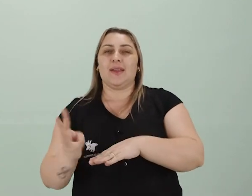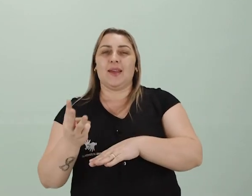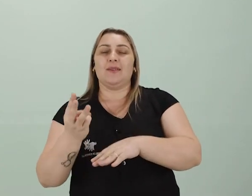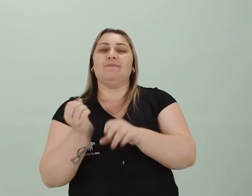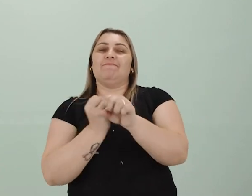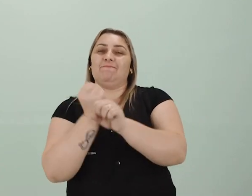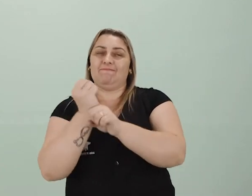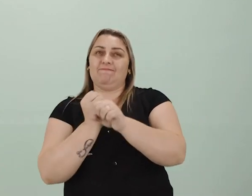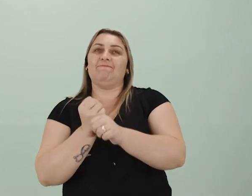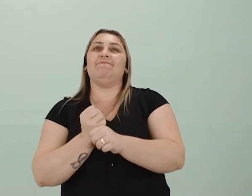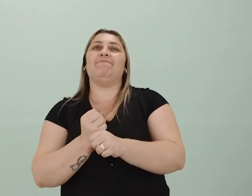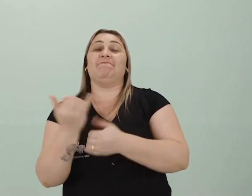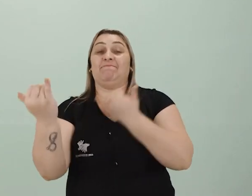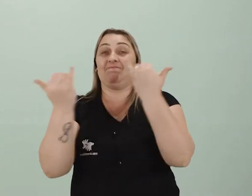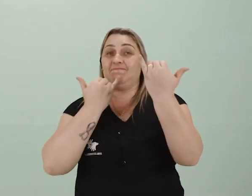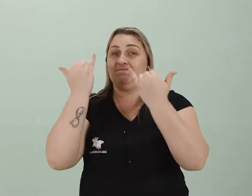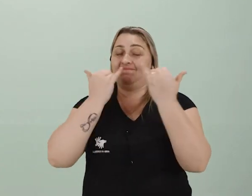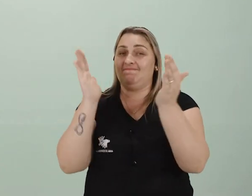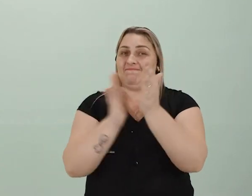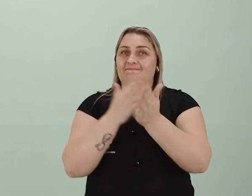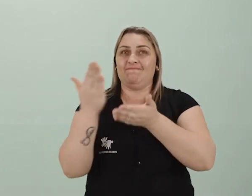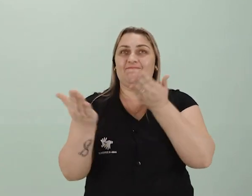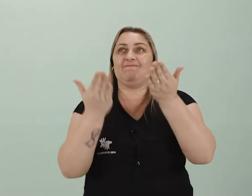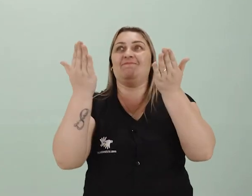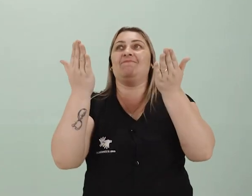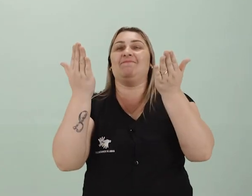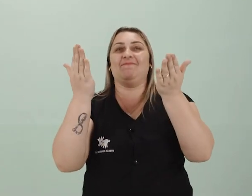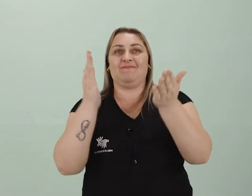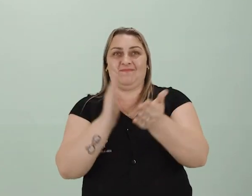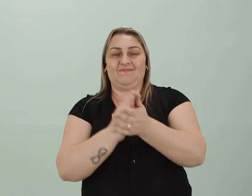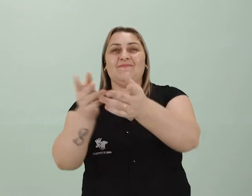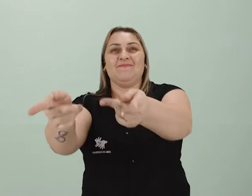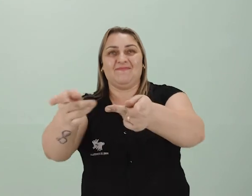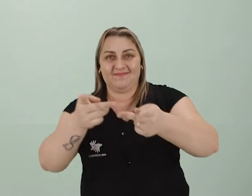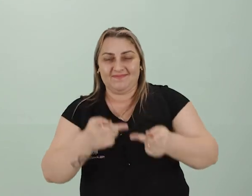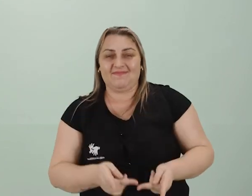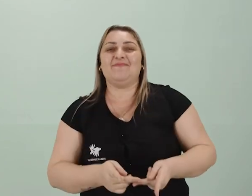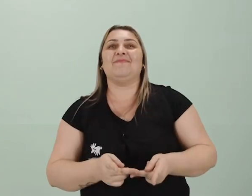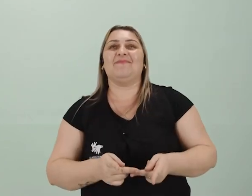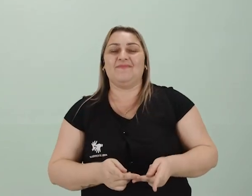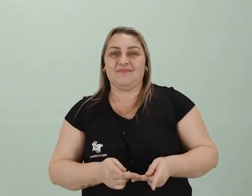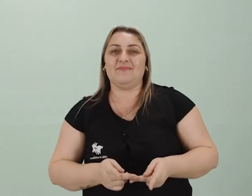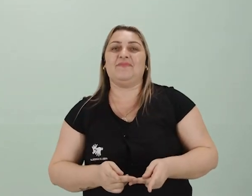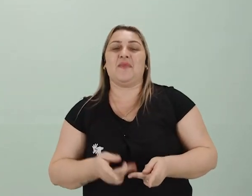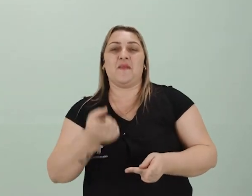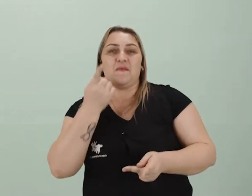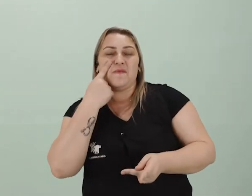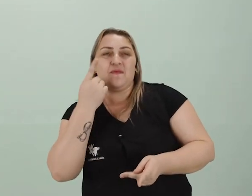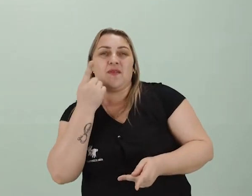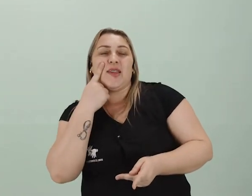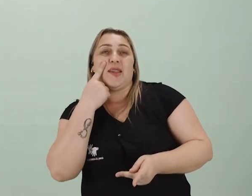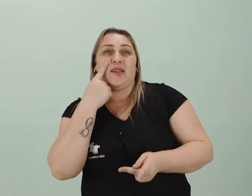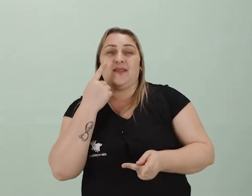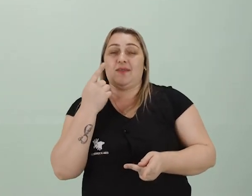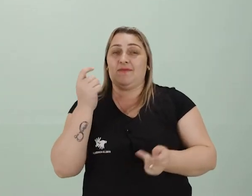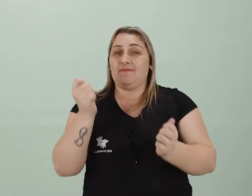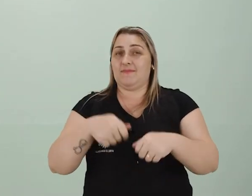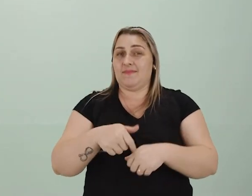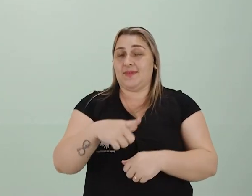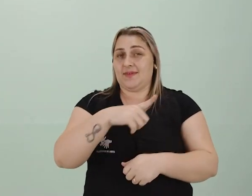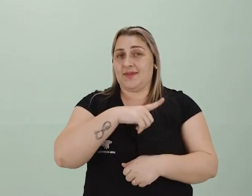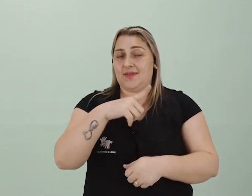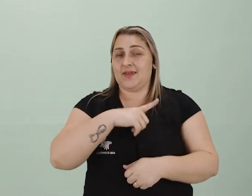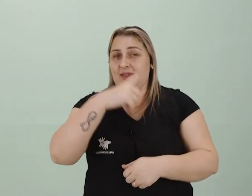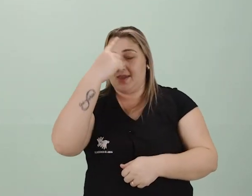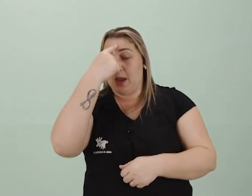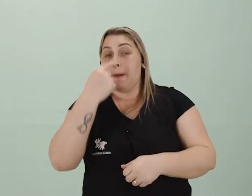que informação incrível. Eu simplesmente adoro. E eu vou te convidar também para a gente ver. A gente não vai ter como analisar as imagens,